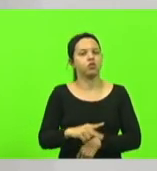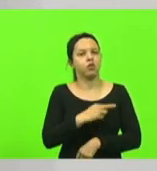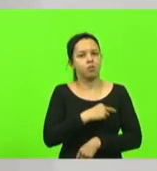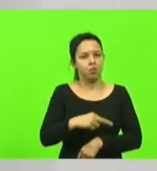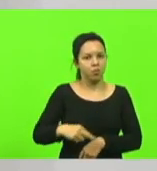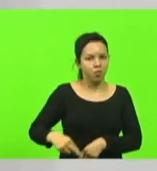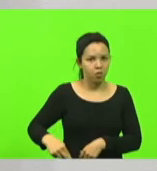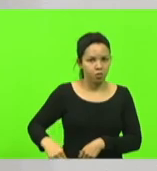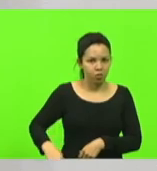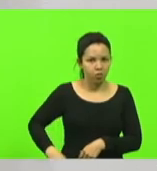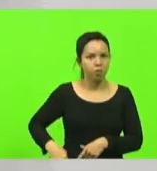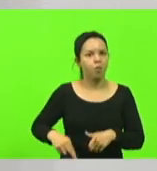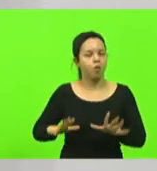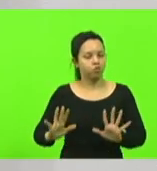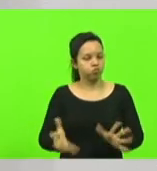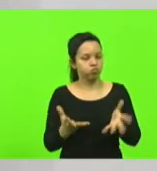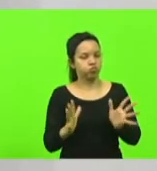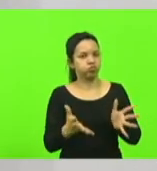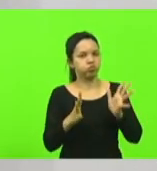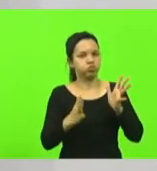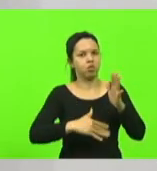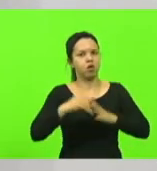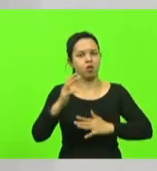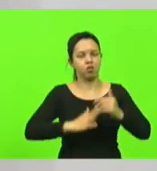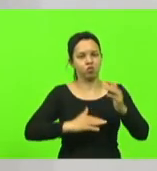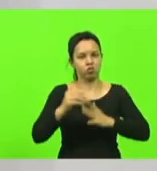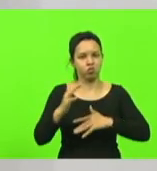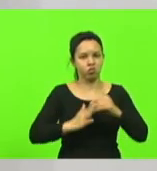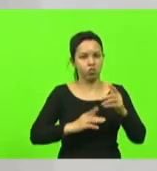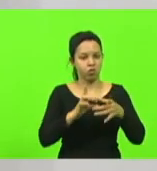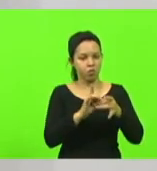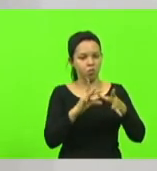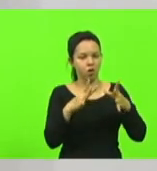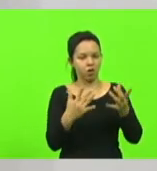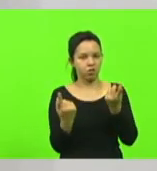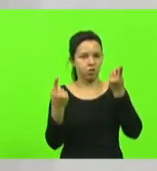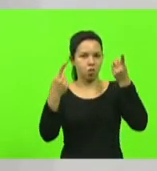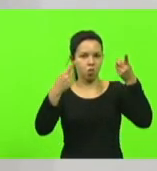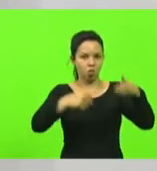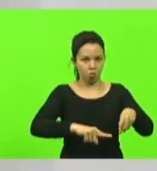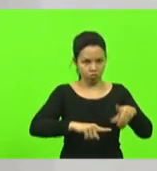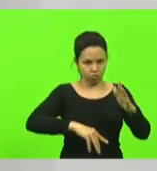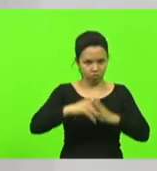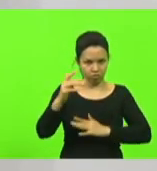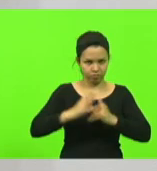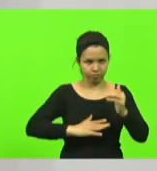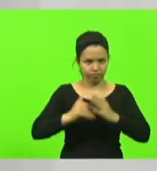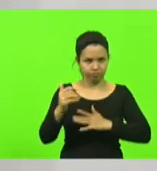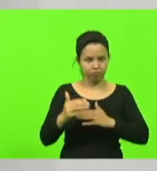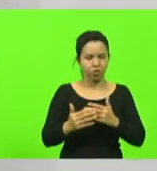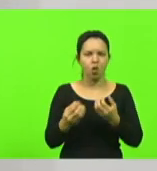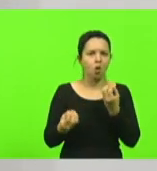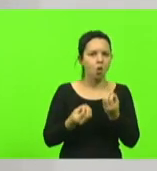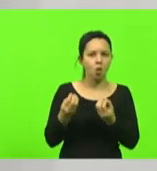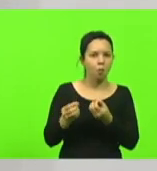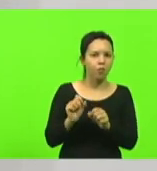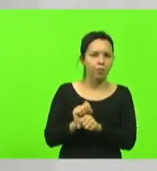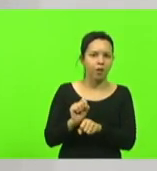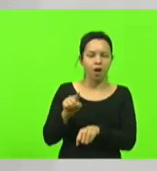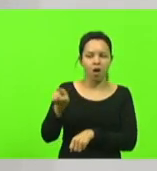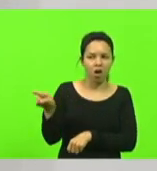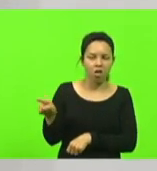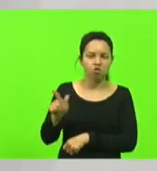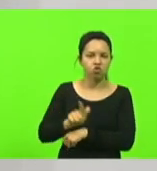antidemocráticos mas o que esperar de um gestor que não respeita o seu povo que comete